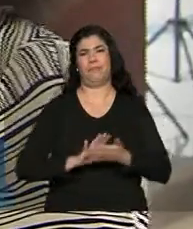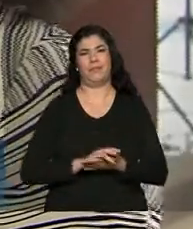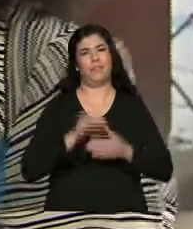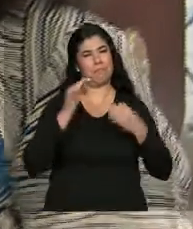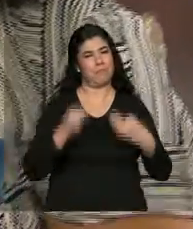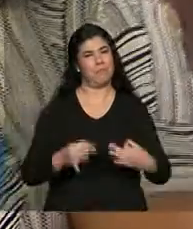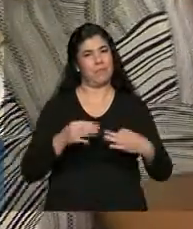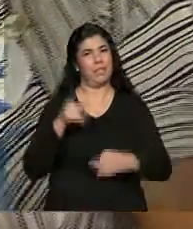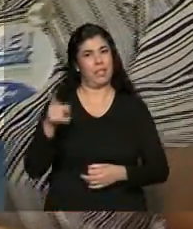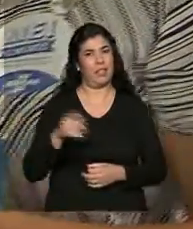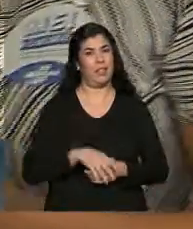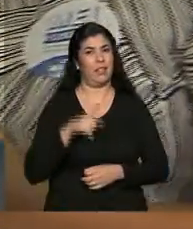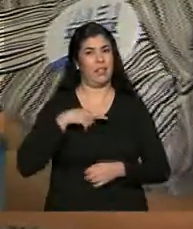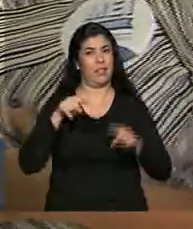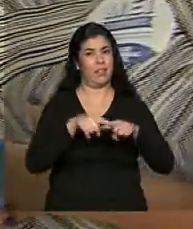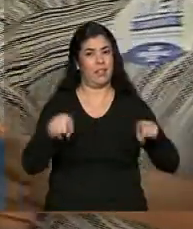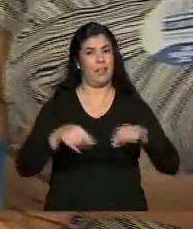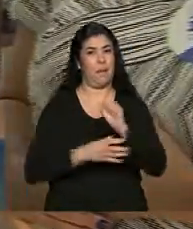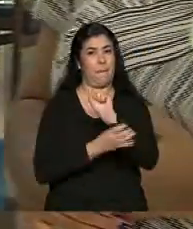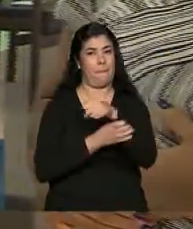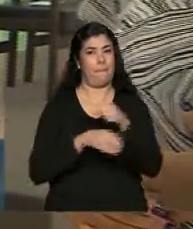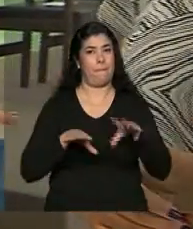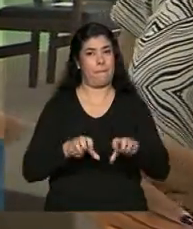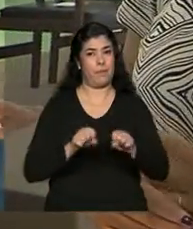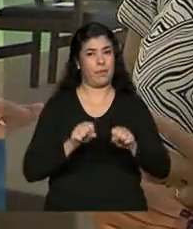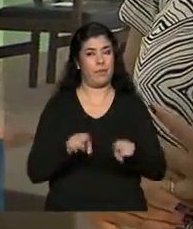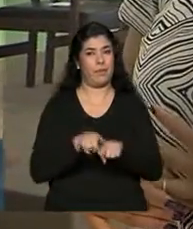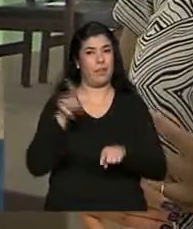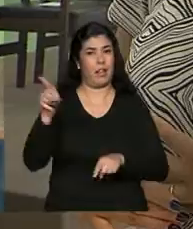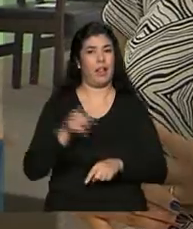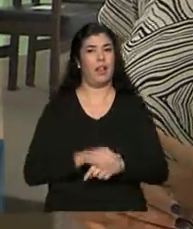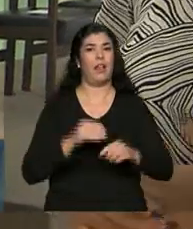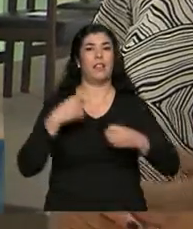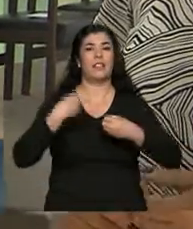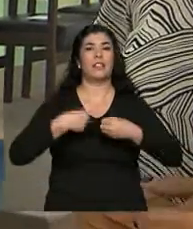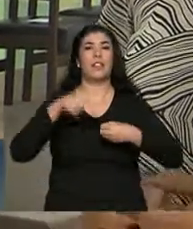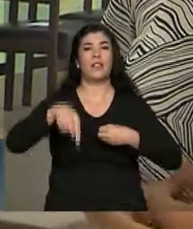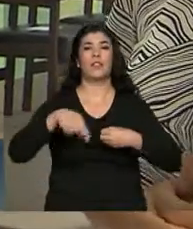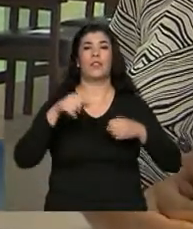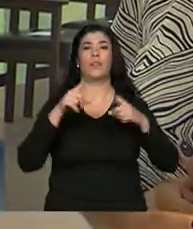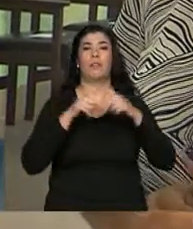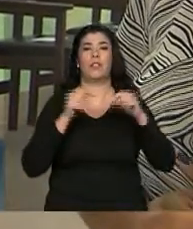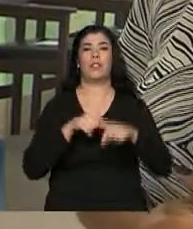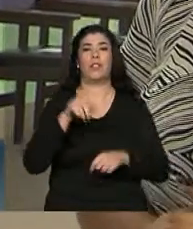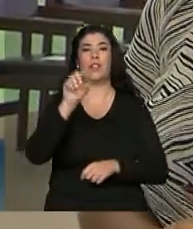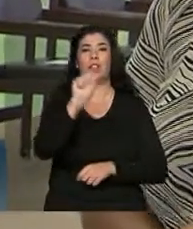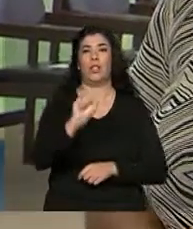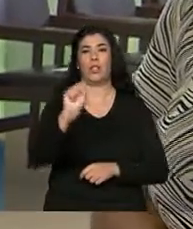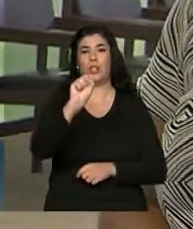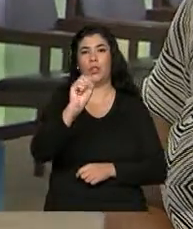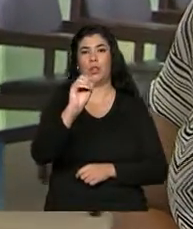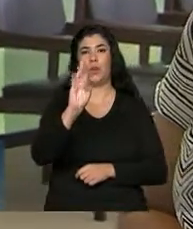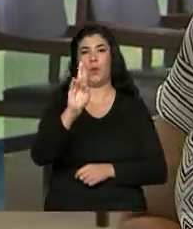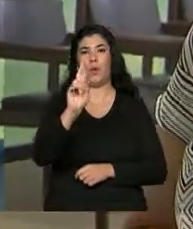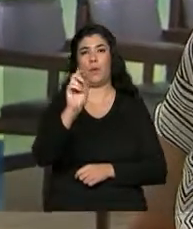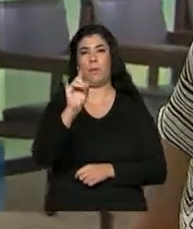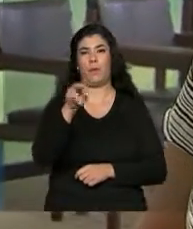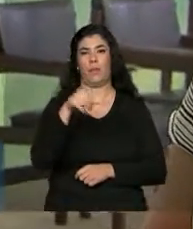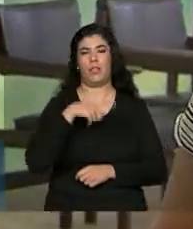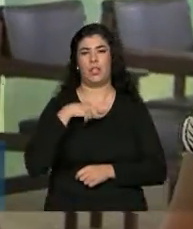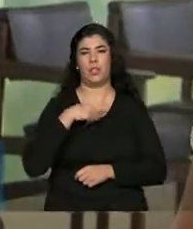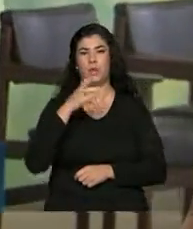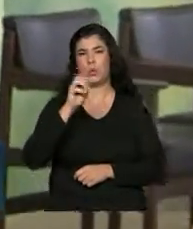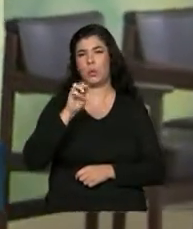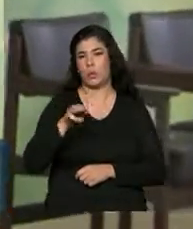A clínica da Ana, que é massoterapeuta, fica em Sobradio há cerca de 20 minutos aqui do centro de Brasília.